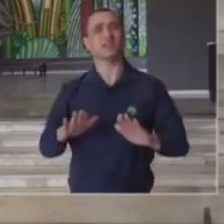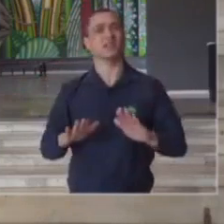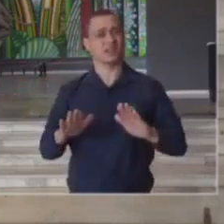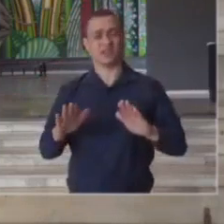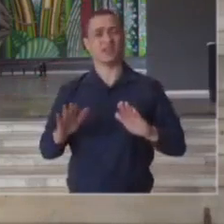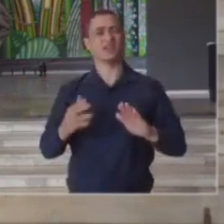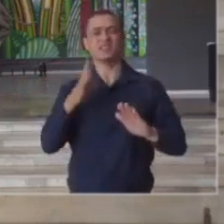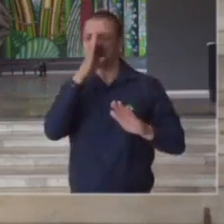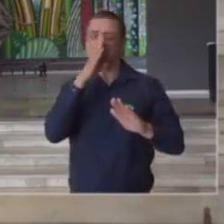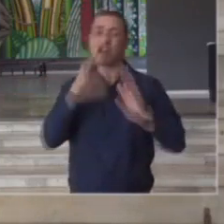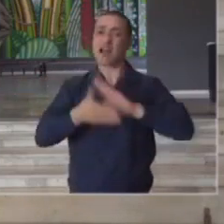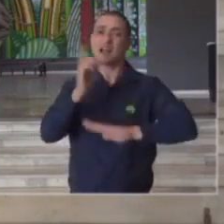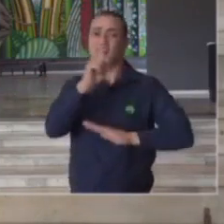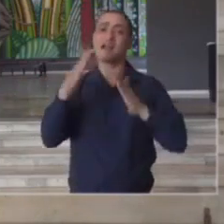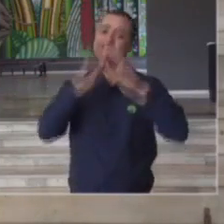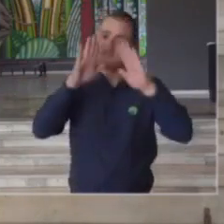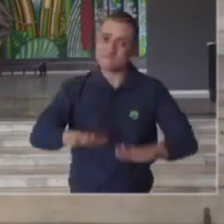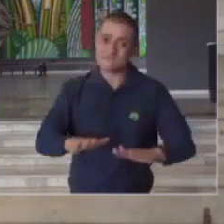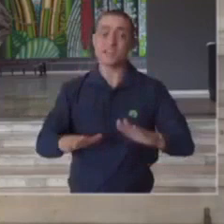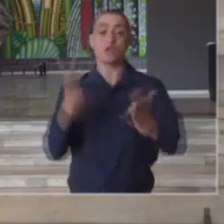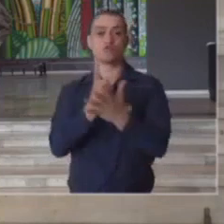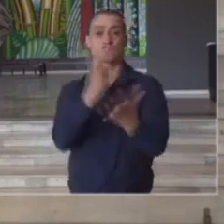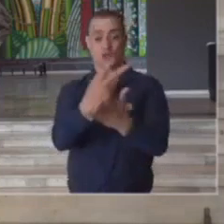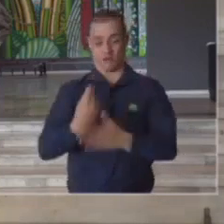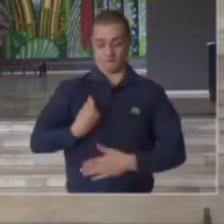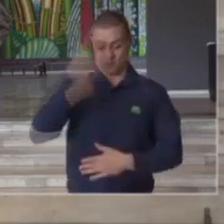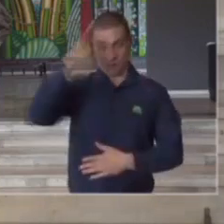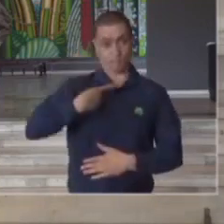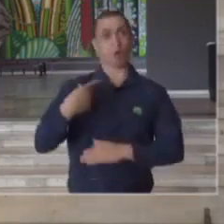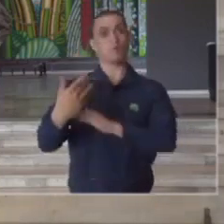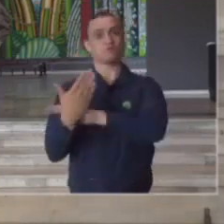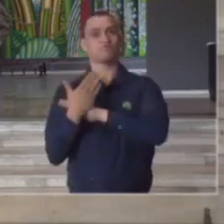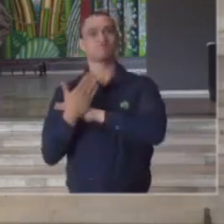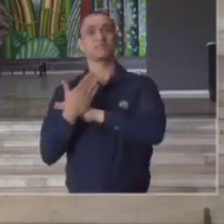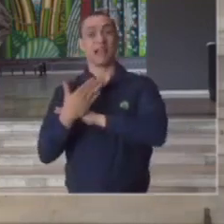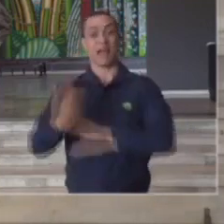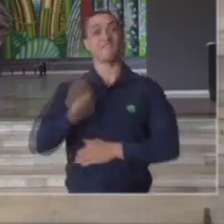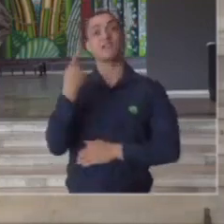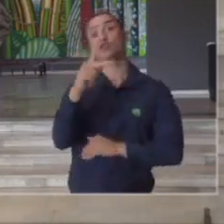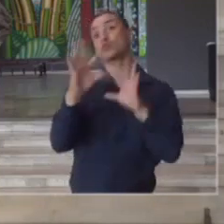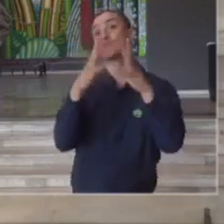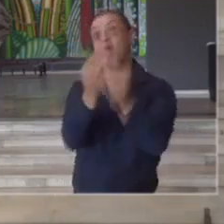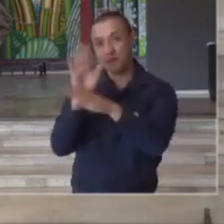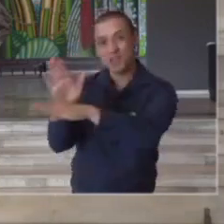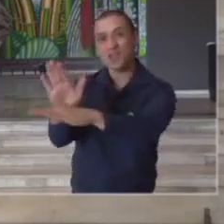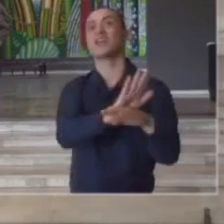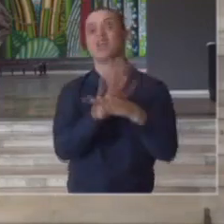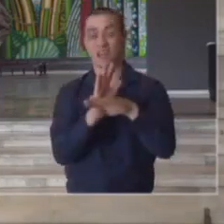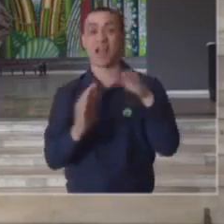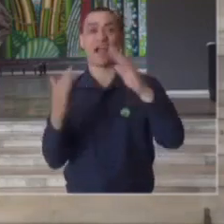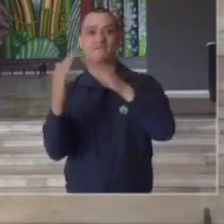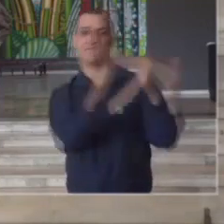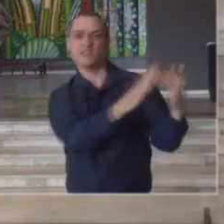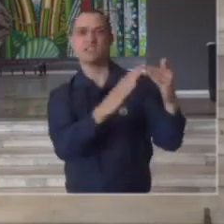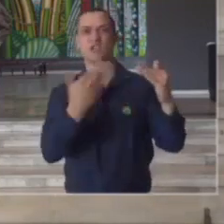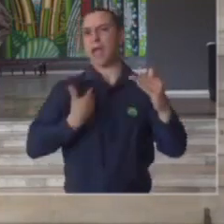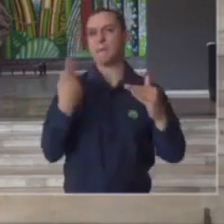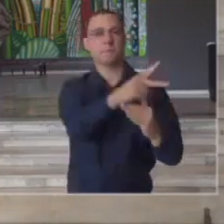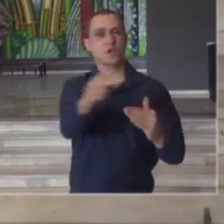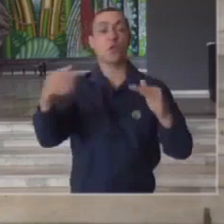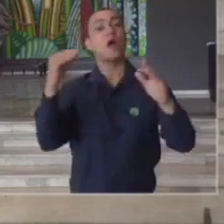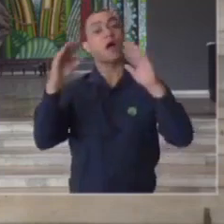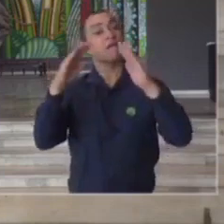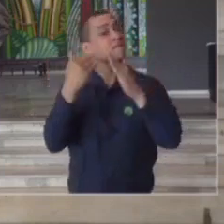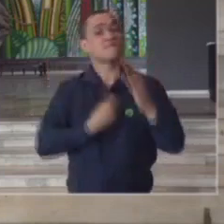em casa vão ajudar a salvar as suas vidas as vidas dos seus familiares dos seus vizinhos e dos seus amigos